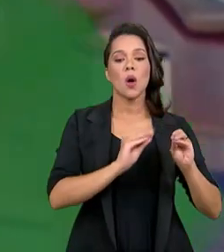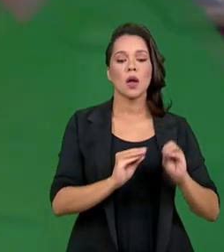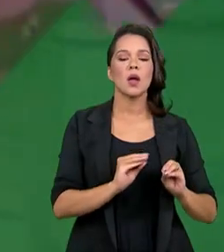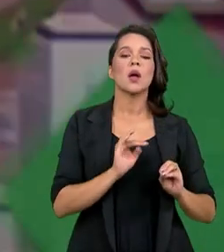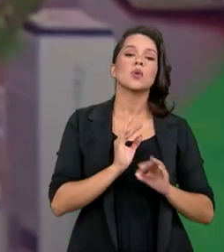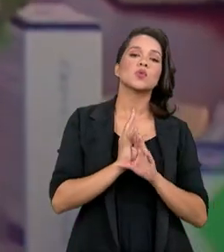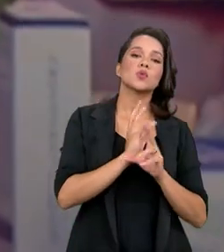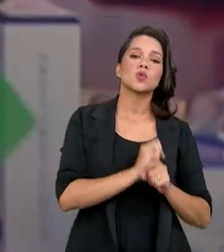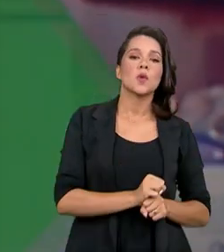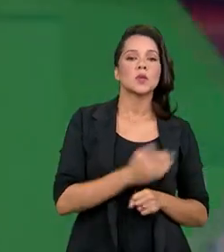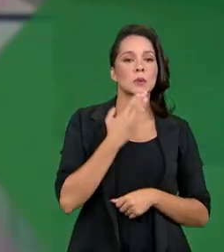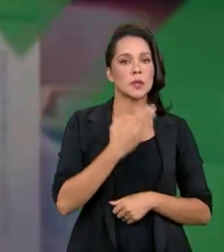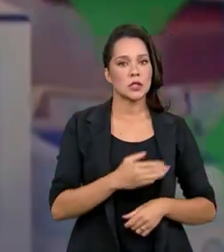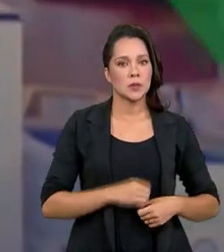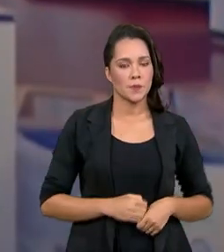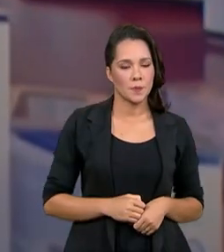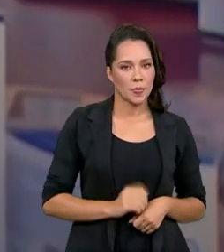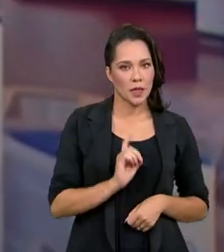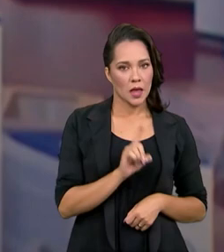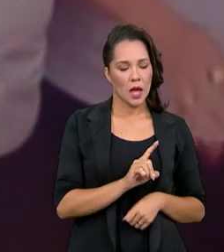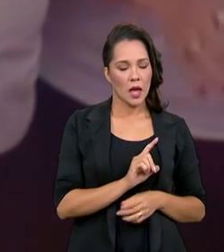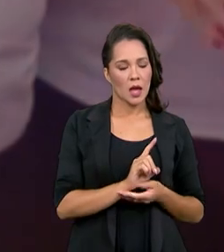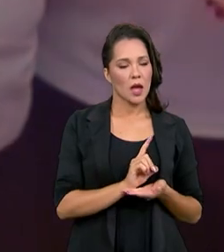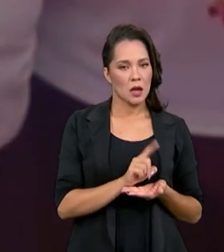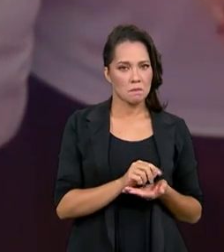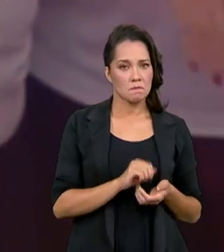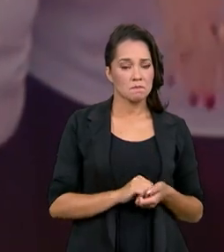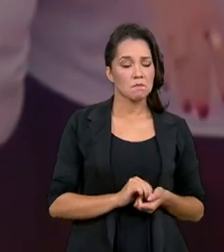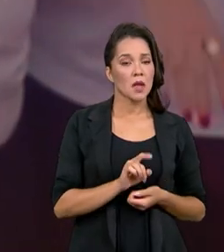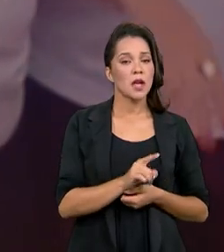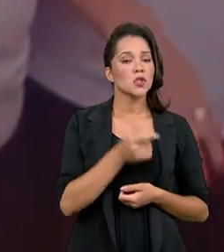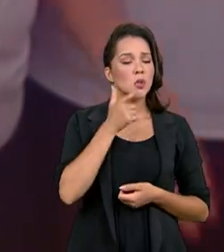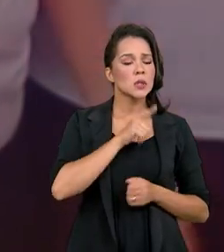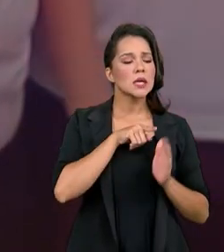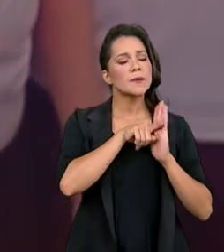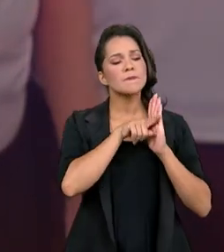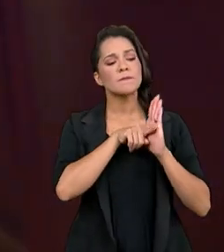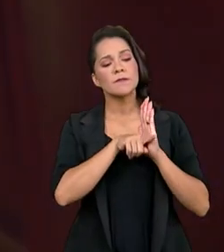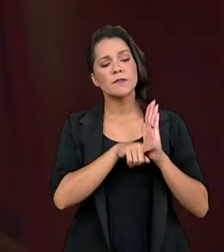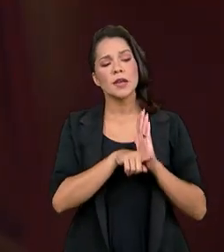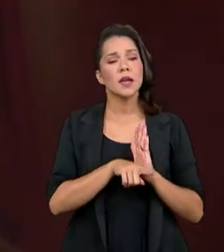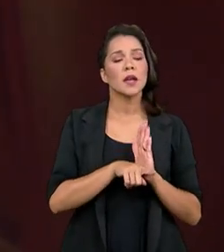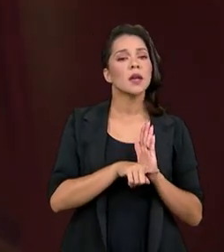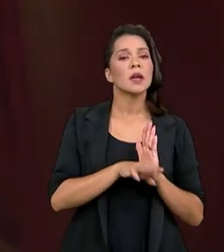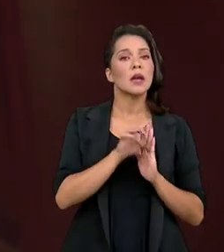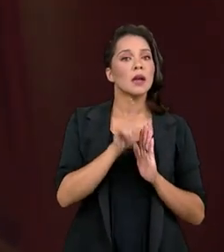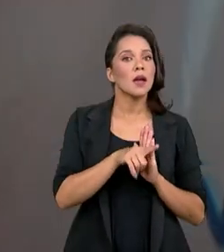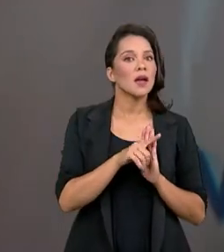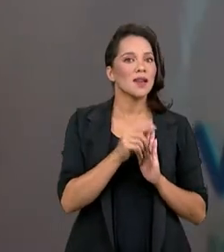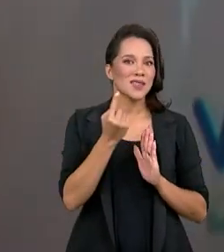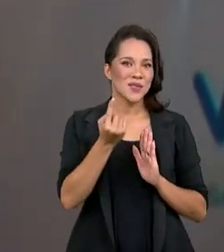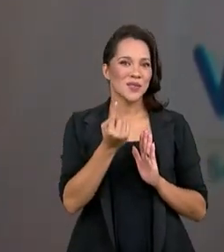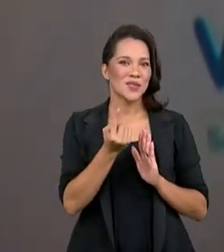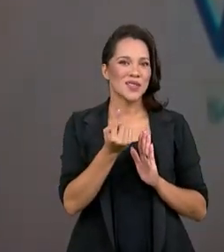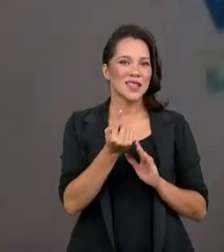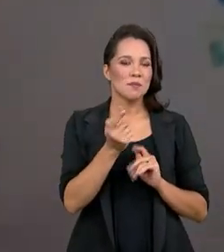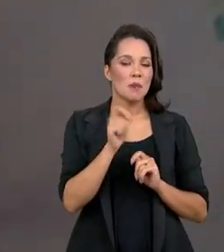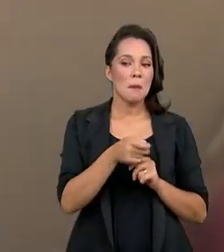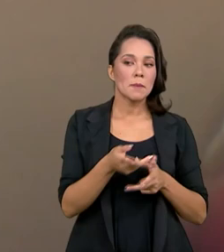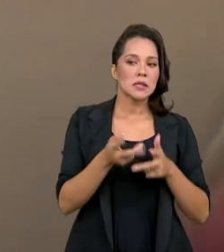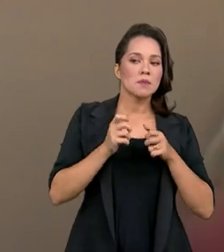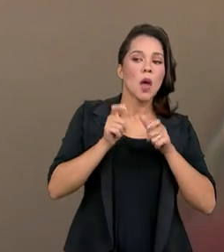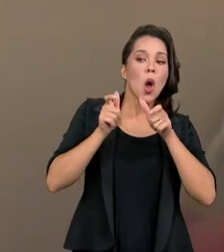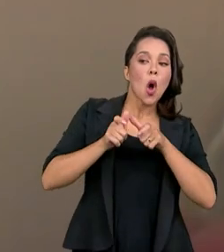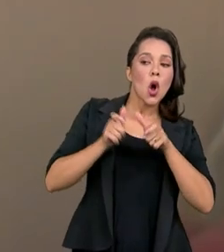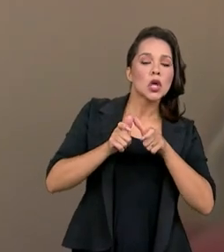levantamento de demandas, que é o que nós chamamos, e ali a gente consegue verificar, é um dos nossos meios para verificar